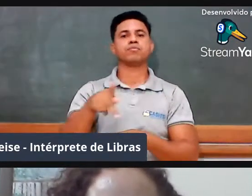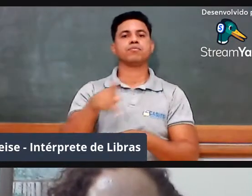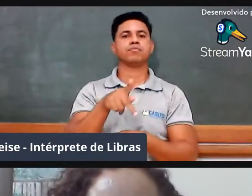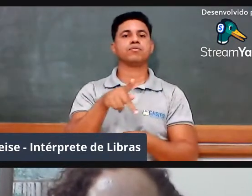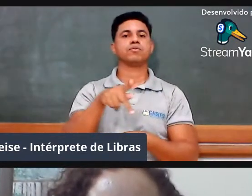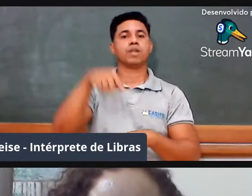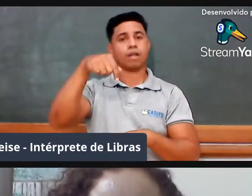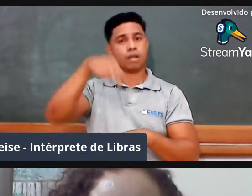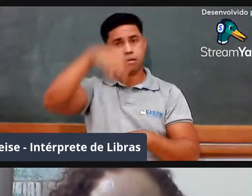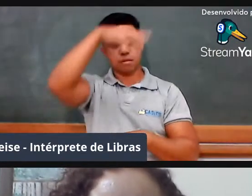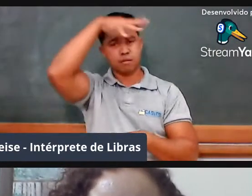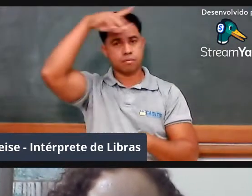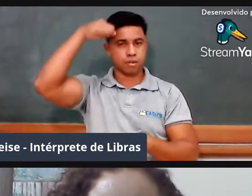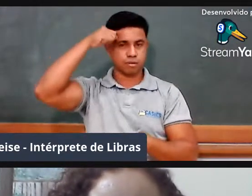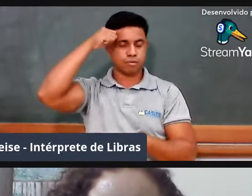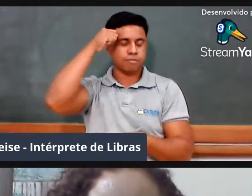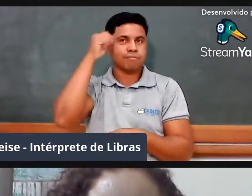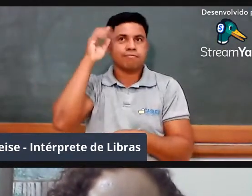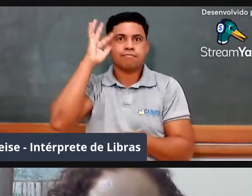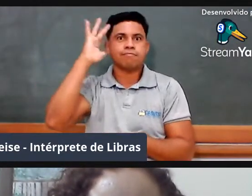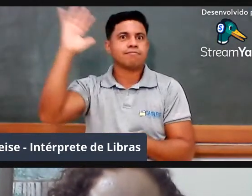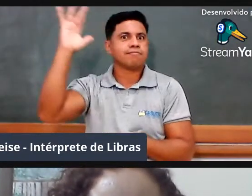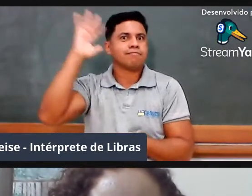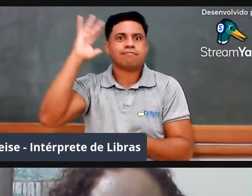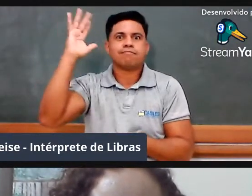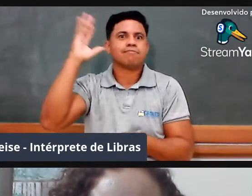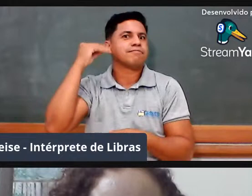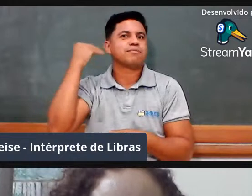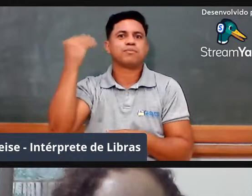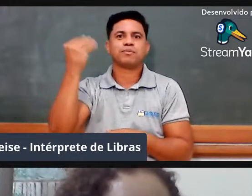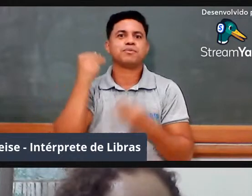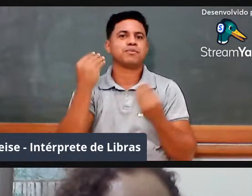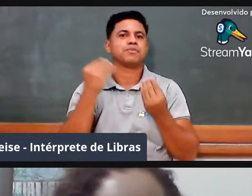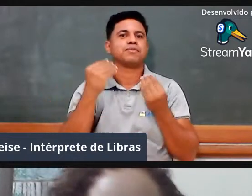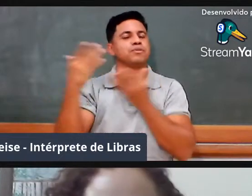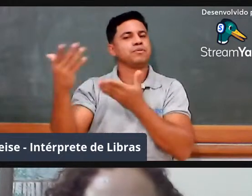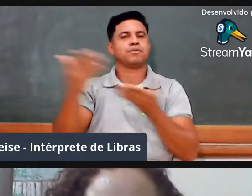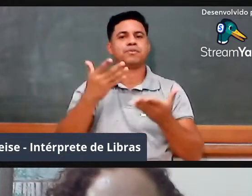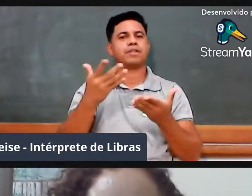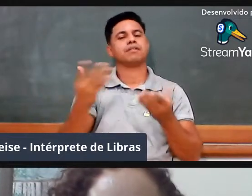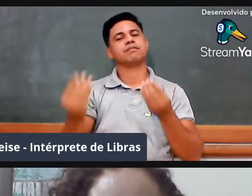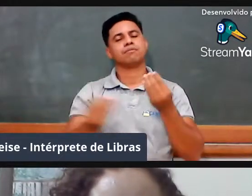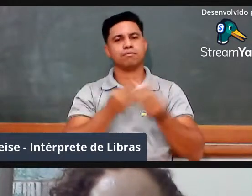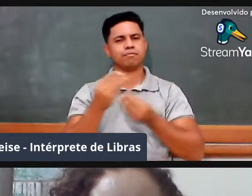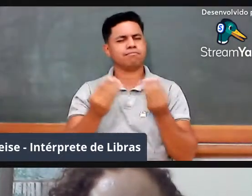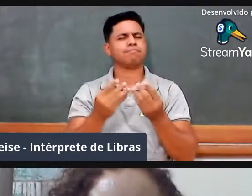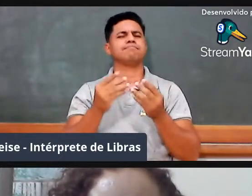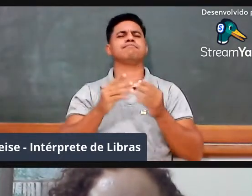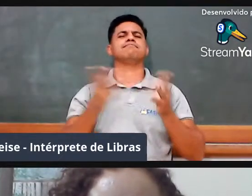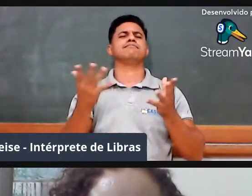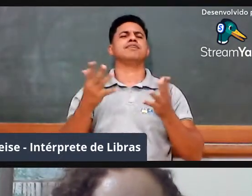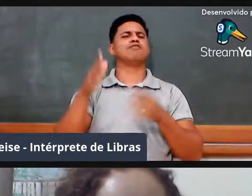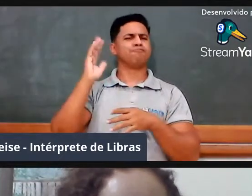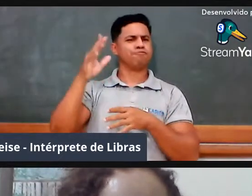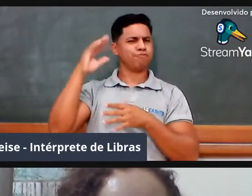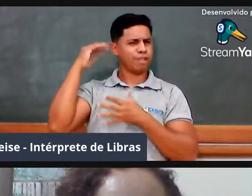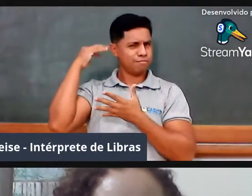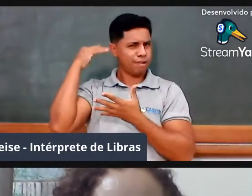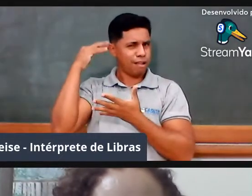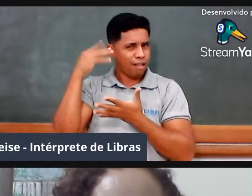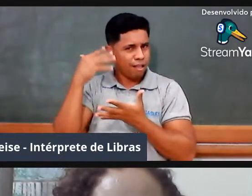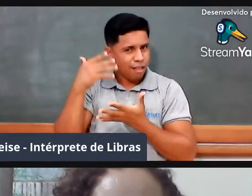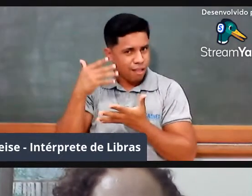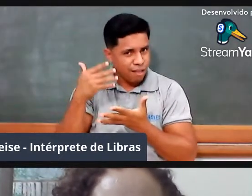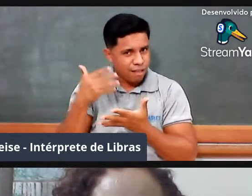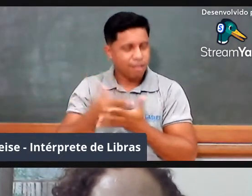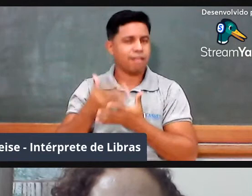É um sonho tê-lo conosco, é um projeto que vem de longa data, poder tê-lo conversando,